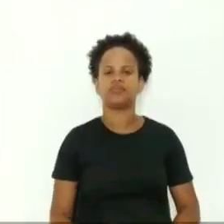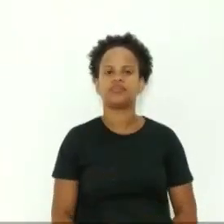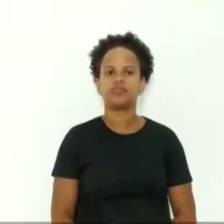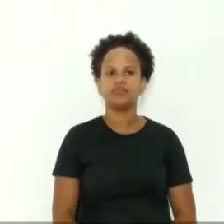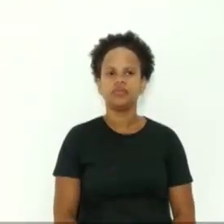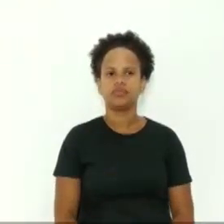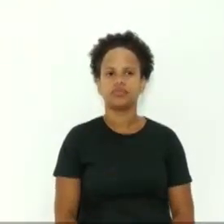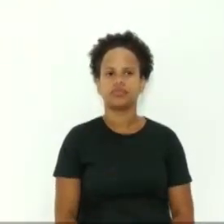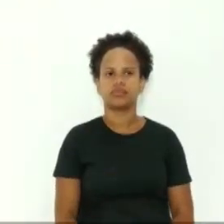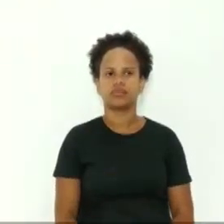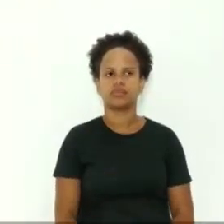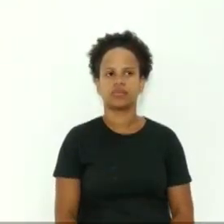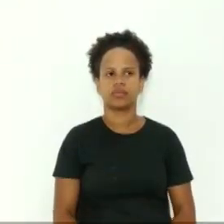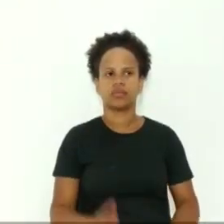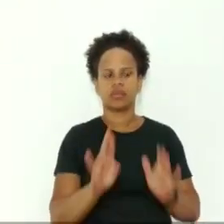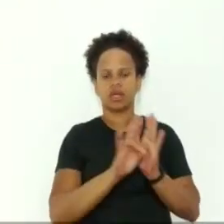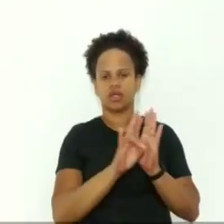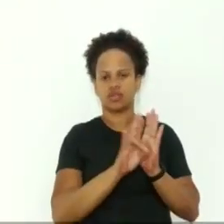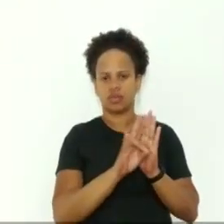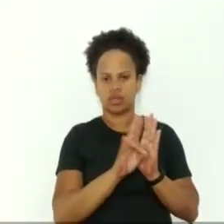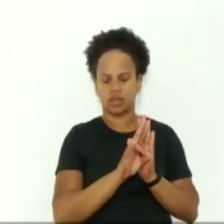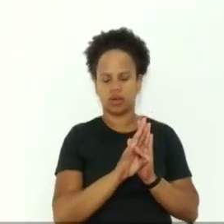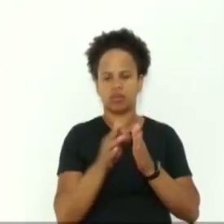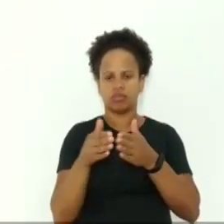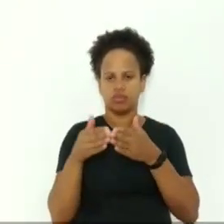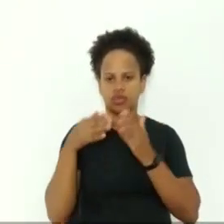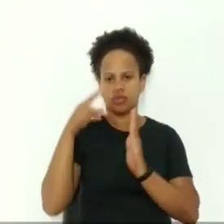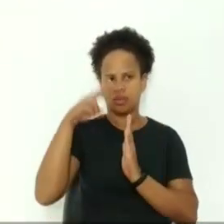É regimental, vereadora. Vou pedir para que eu seja livre.